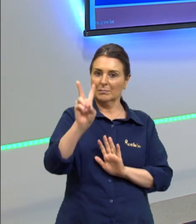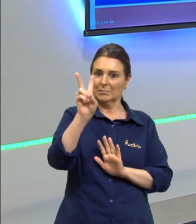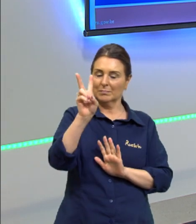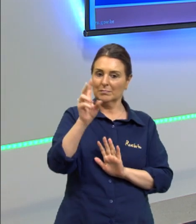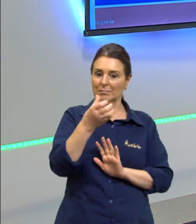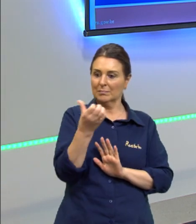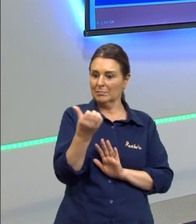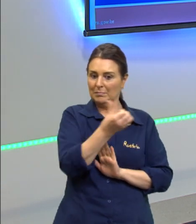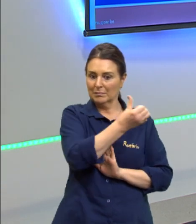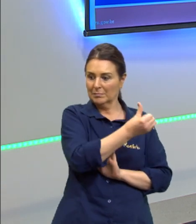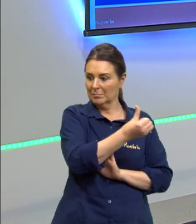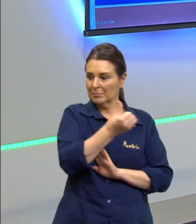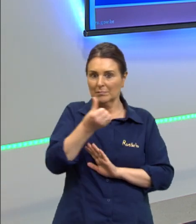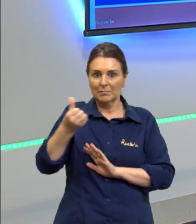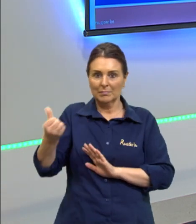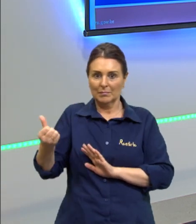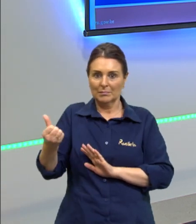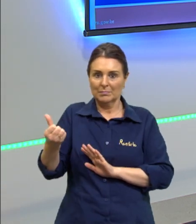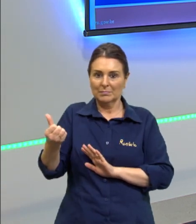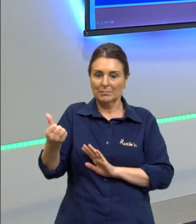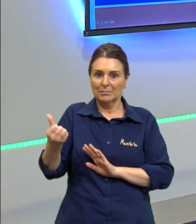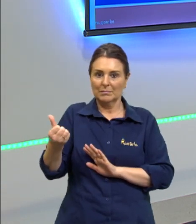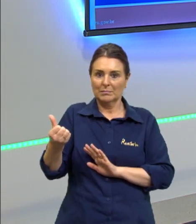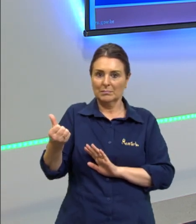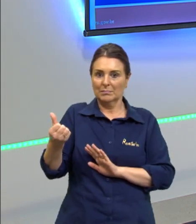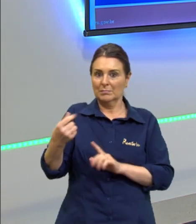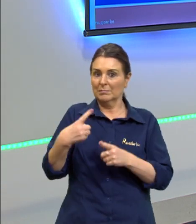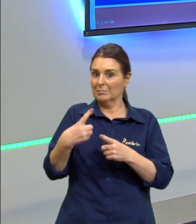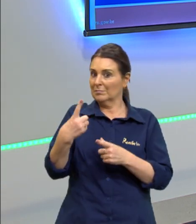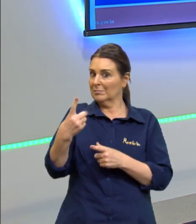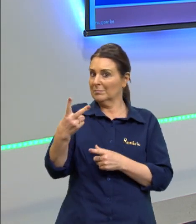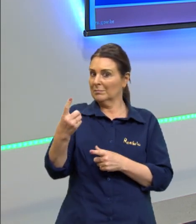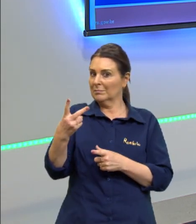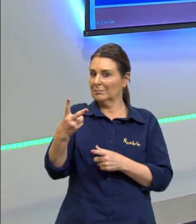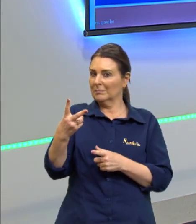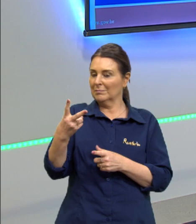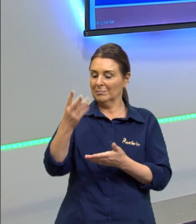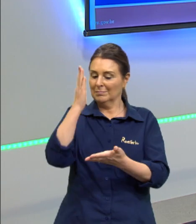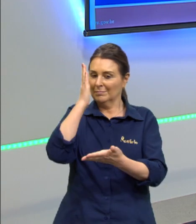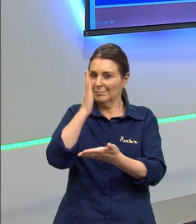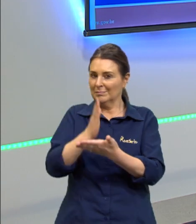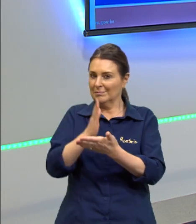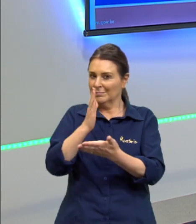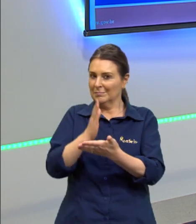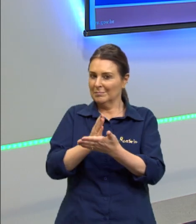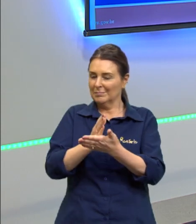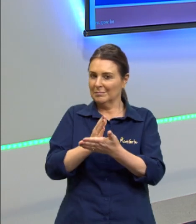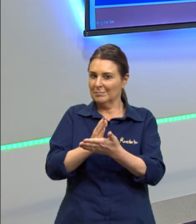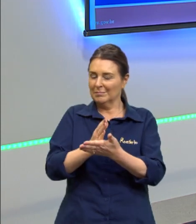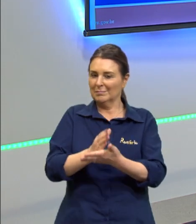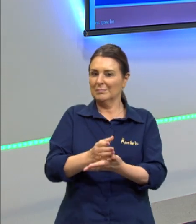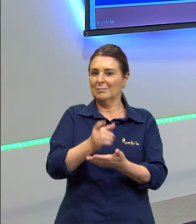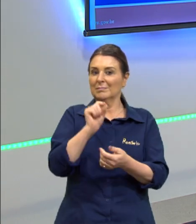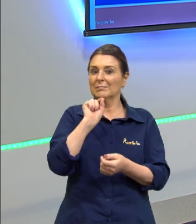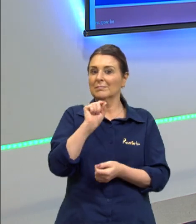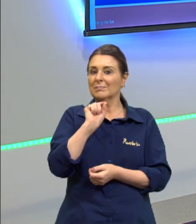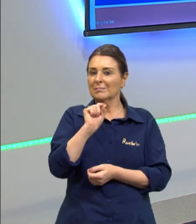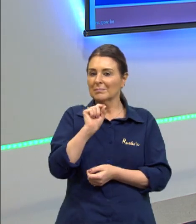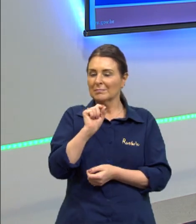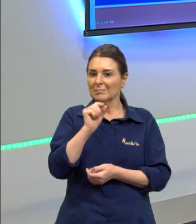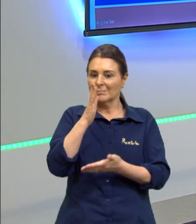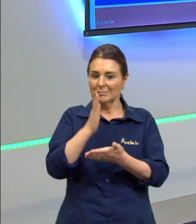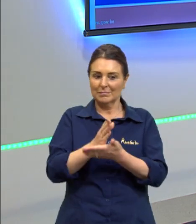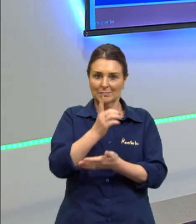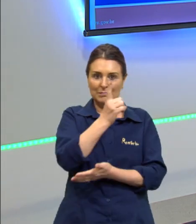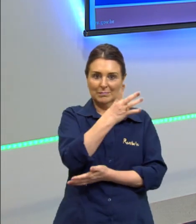que ter seis para cada lado, aí são doze. Ficou no meio desses doze, eu tenho ali depois, aliás, no meio